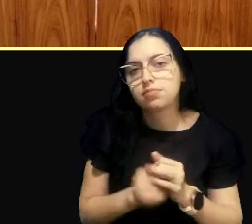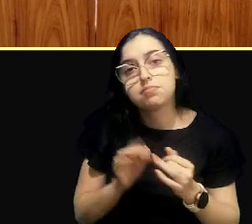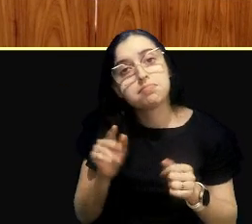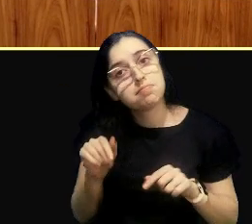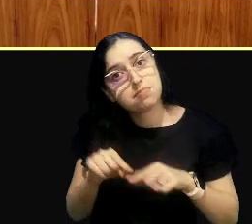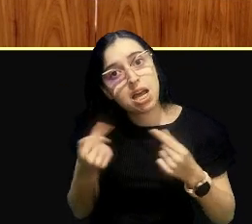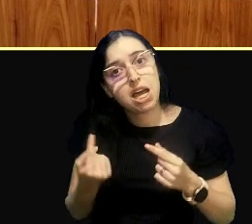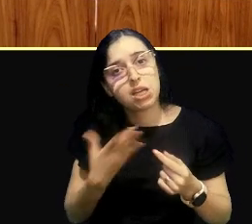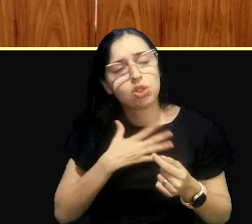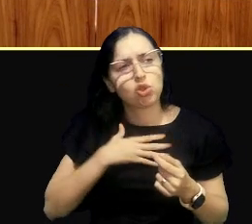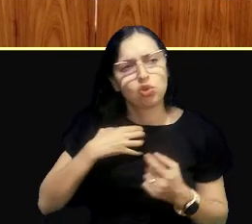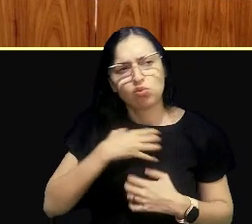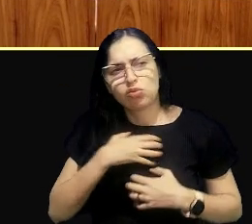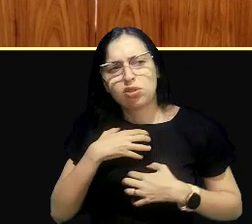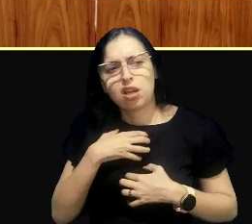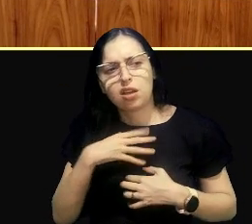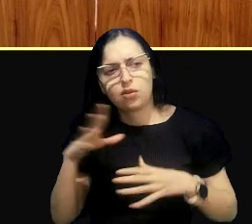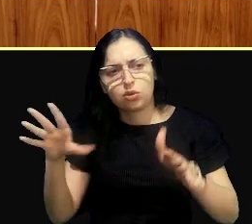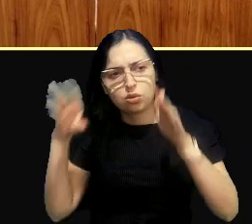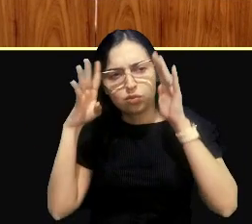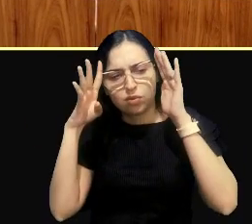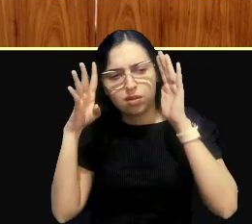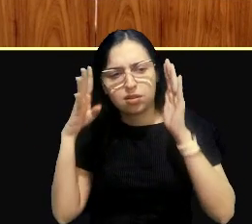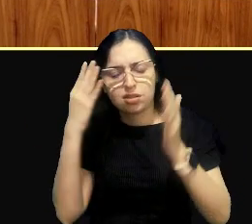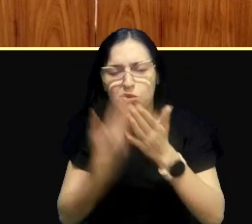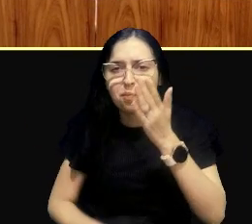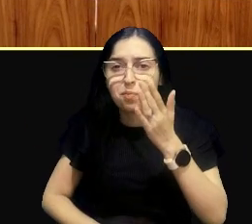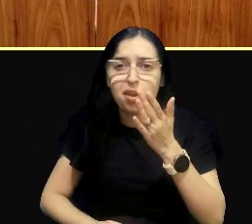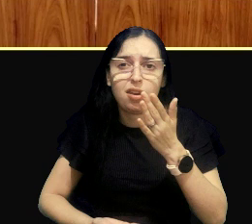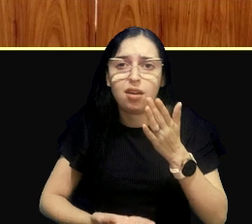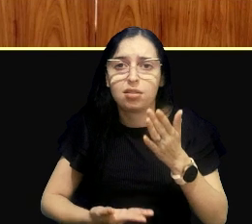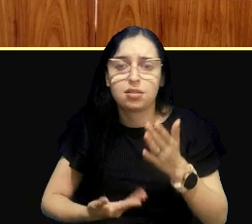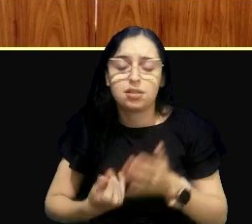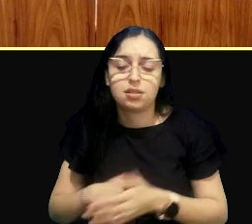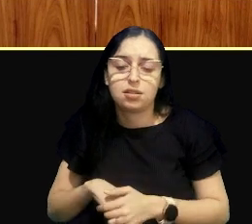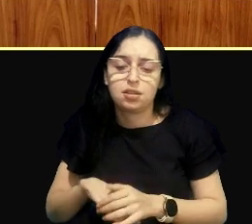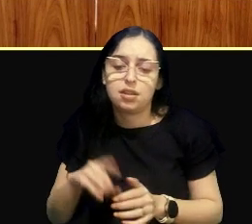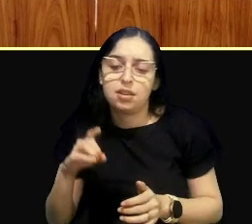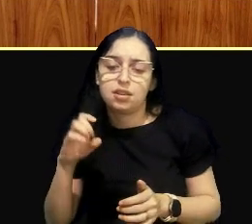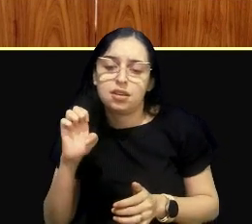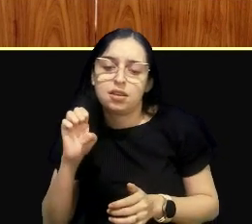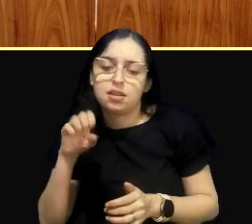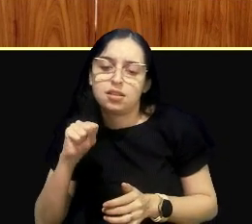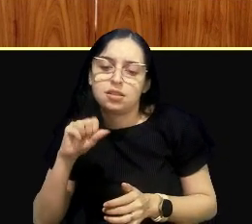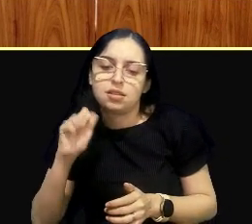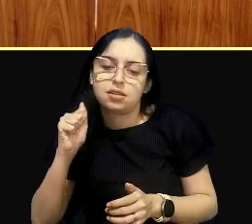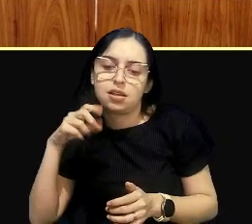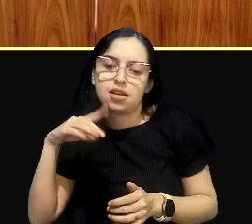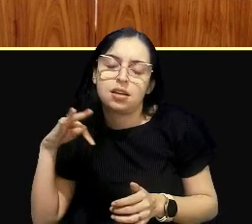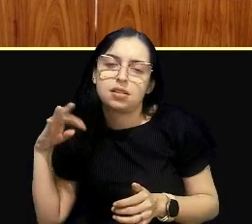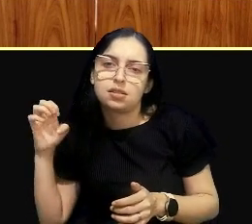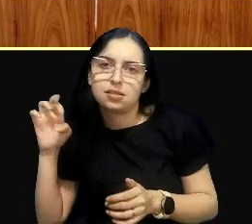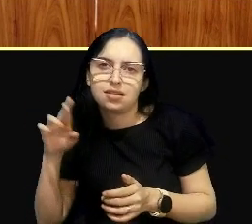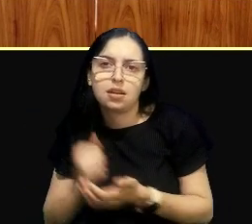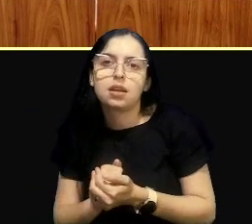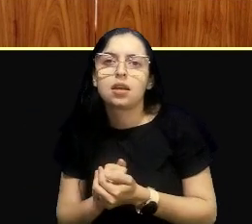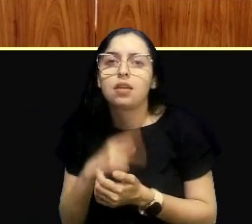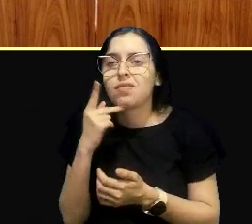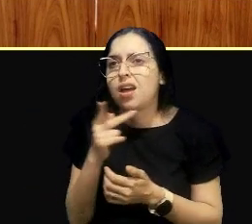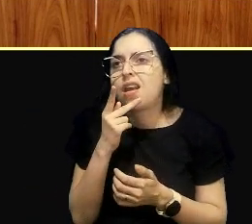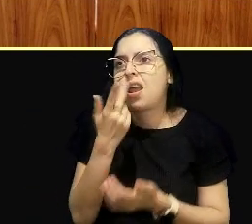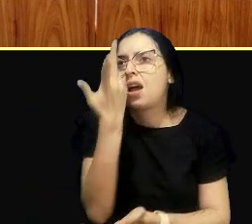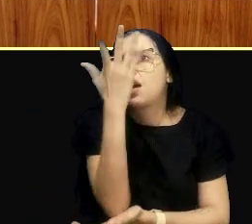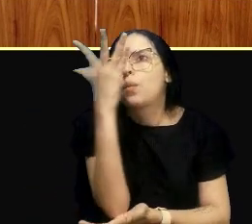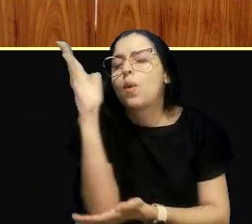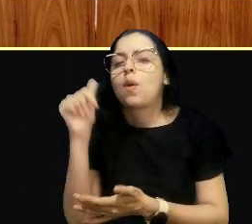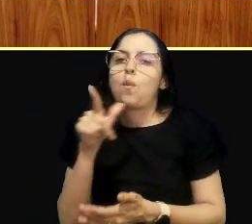tem uma perspectiva de desastres, eu acho que hoje, quando a gente fala também, a gente falar de meio ambiente, falar de